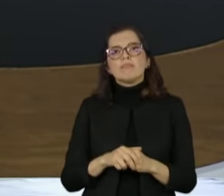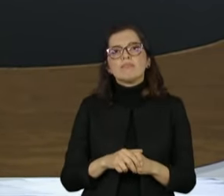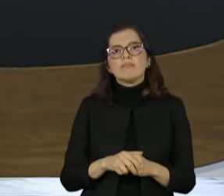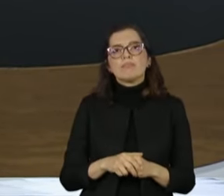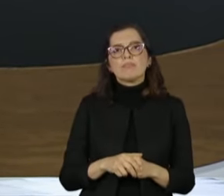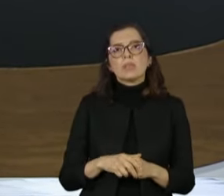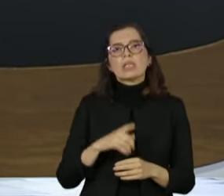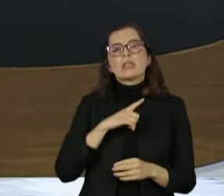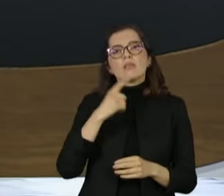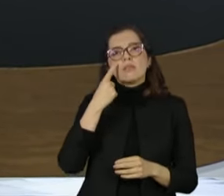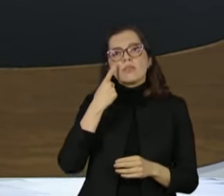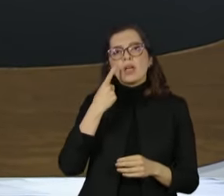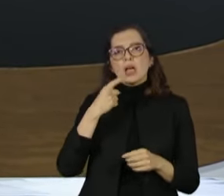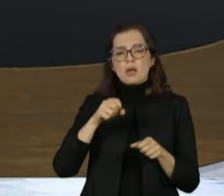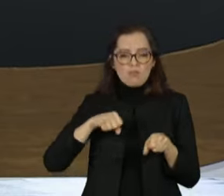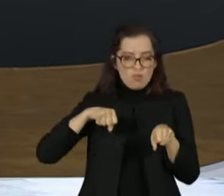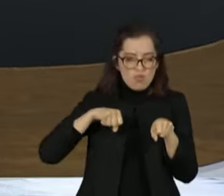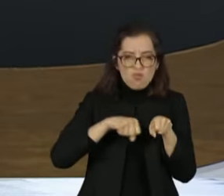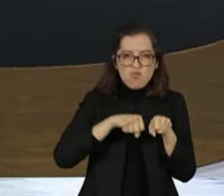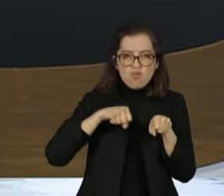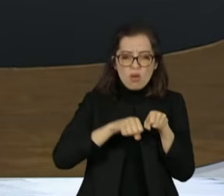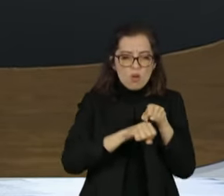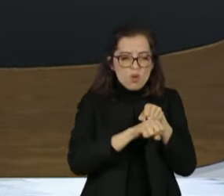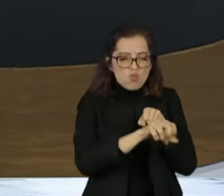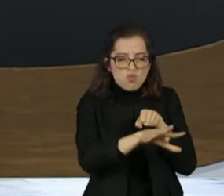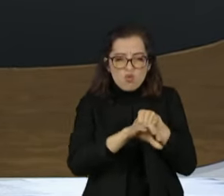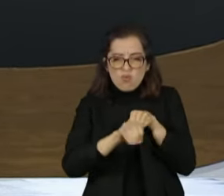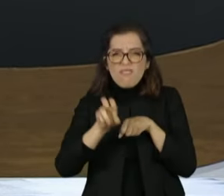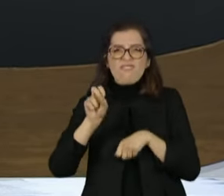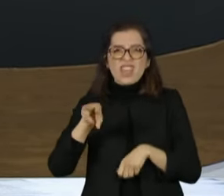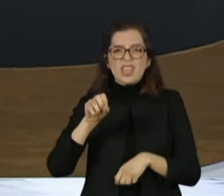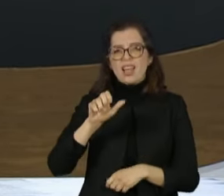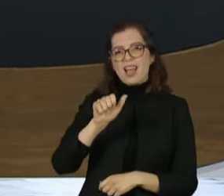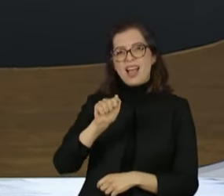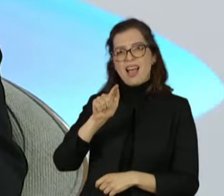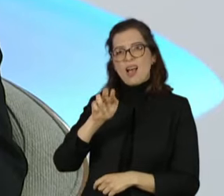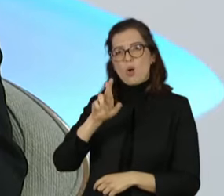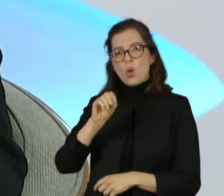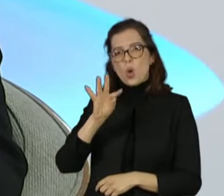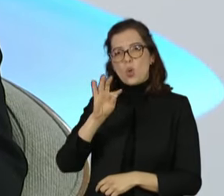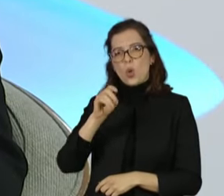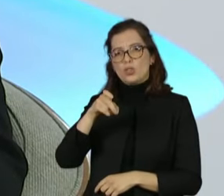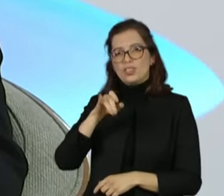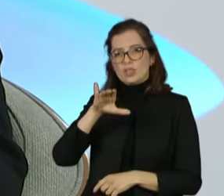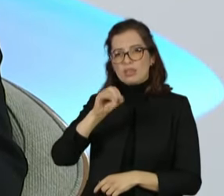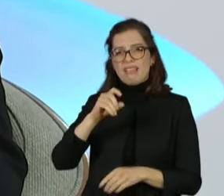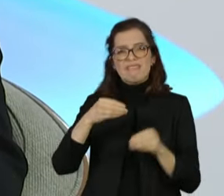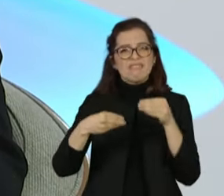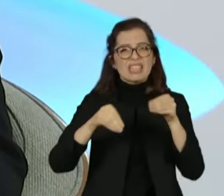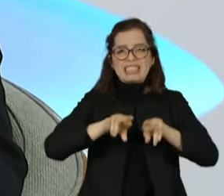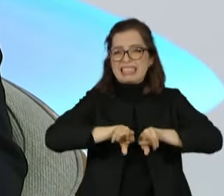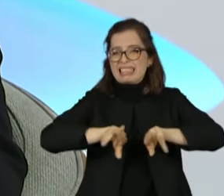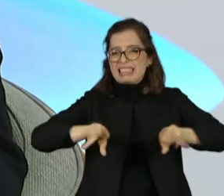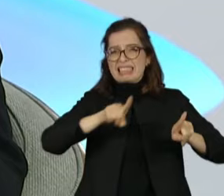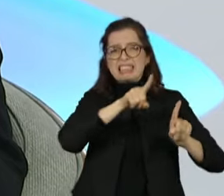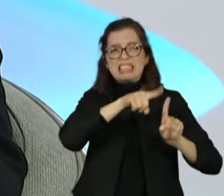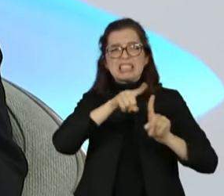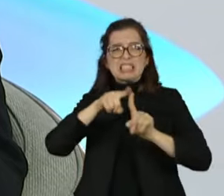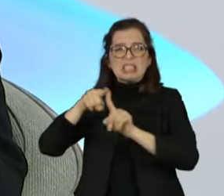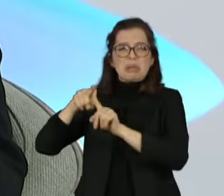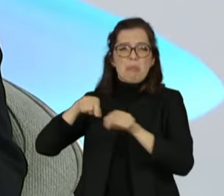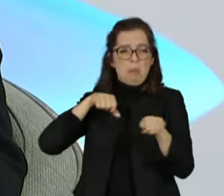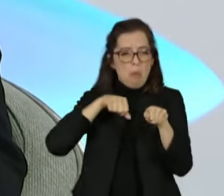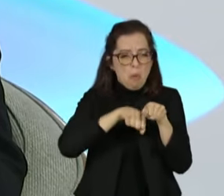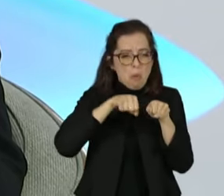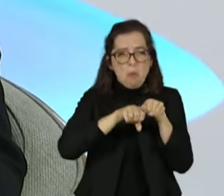nos últimos três anos já flexibilizou imensamente, o Brasil hoje é um dos líderes no uso de algumas substâncias agrotóxicas.